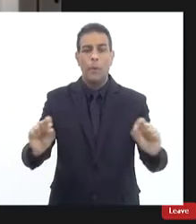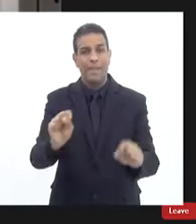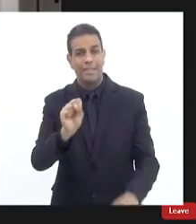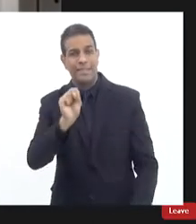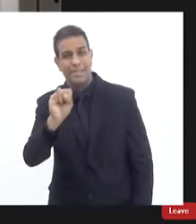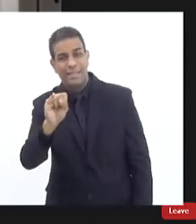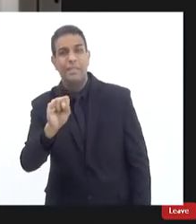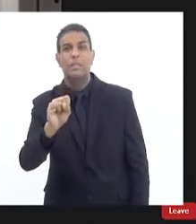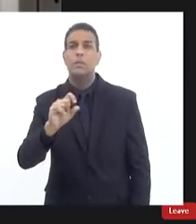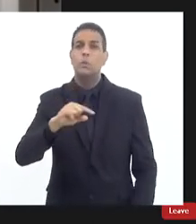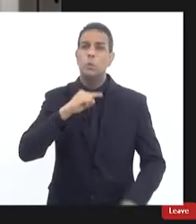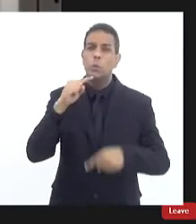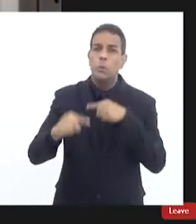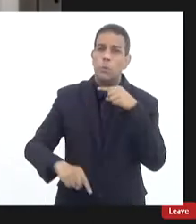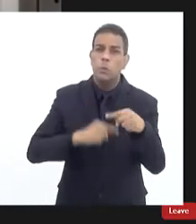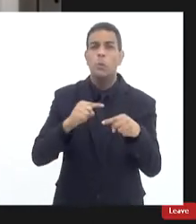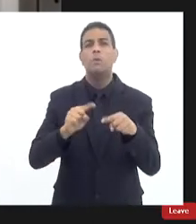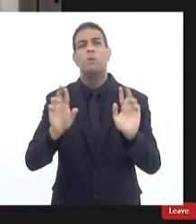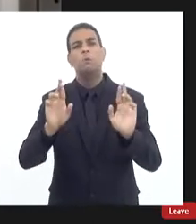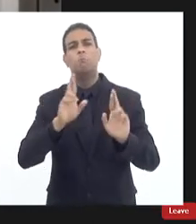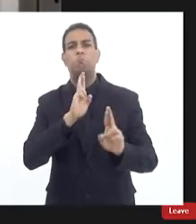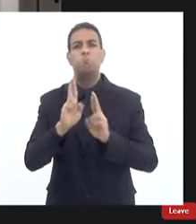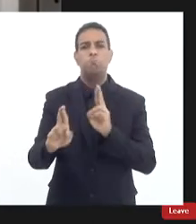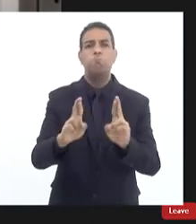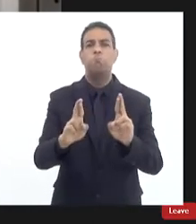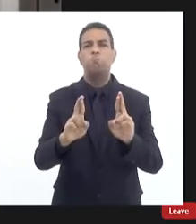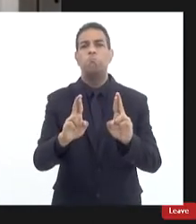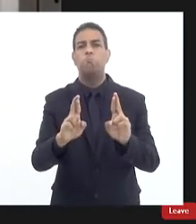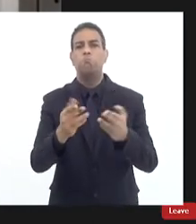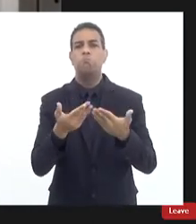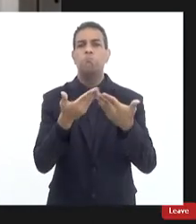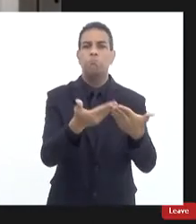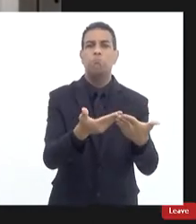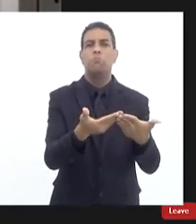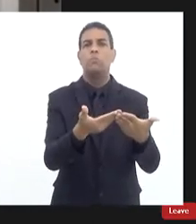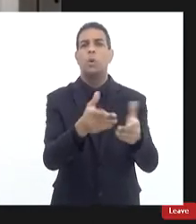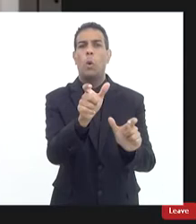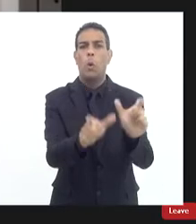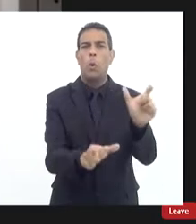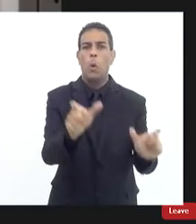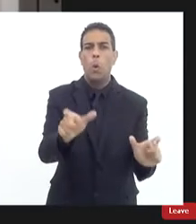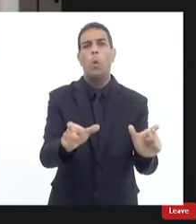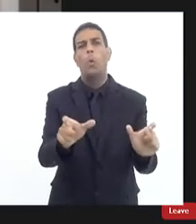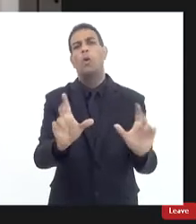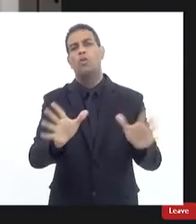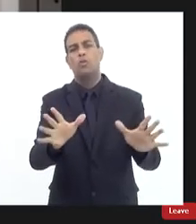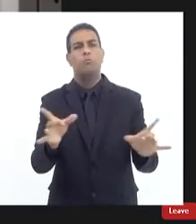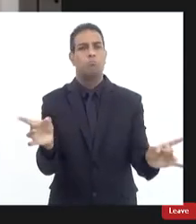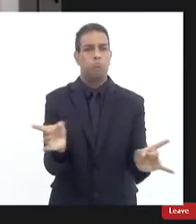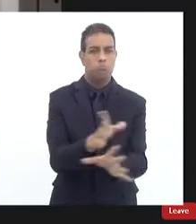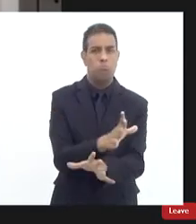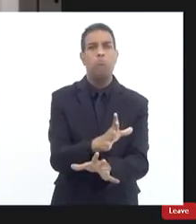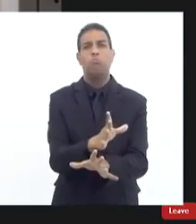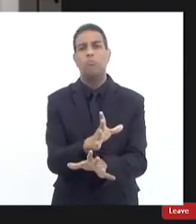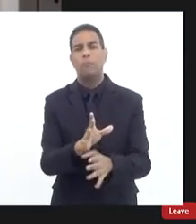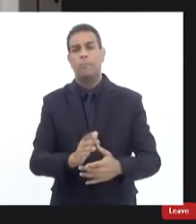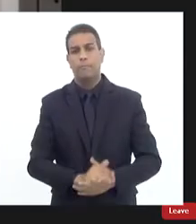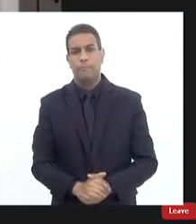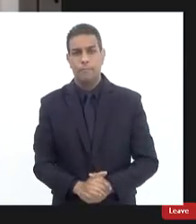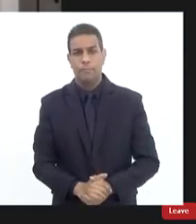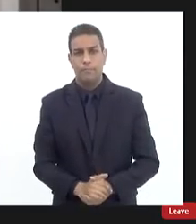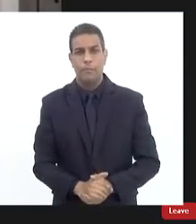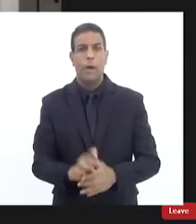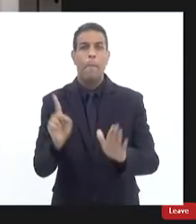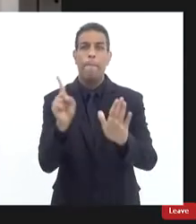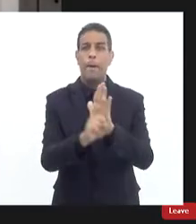restem dúvidas sobre as falas poderão encaminhar questões aos convidados ao qual se destina a